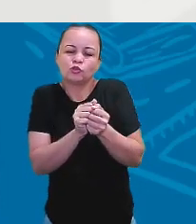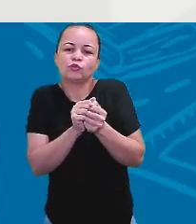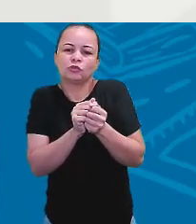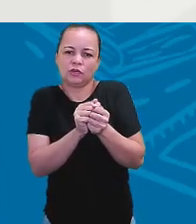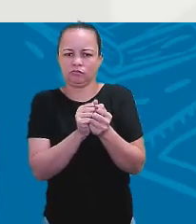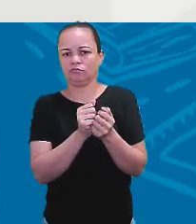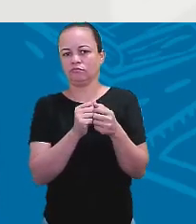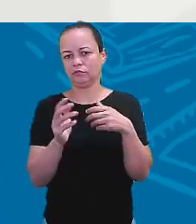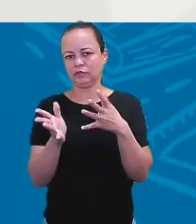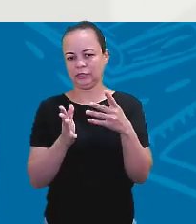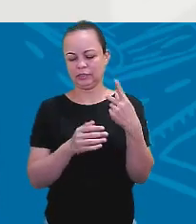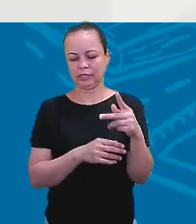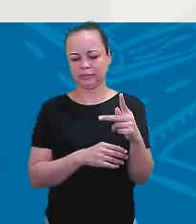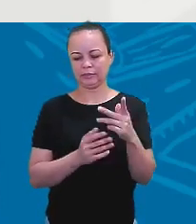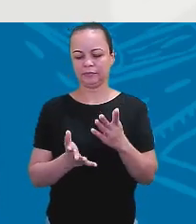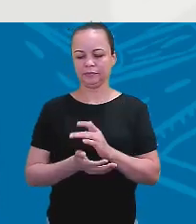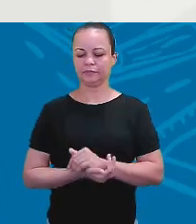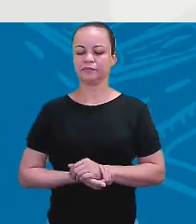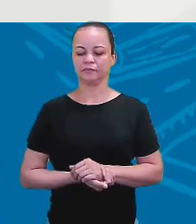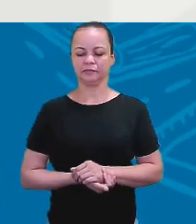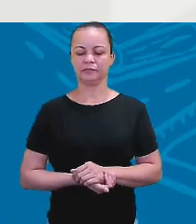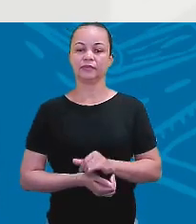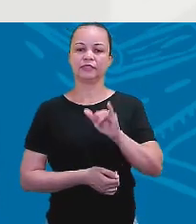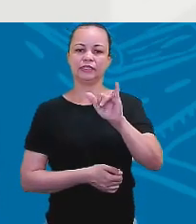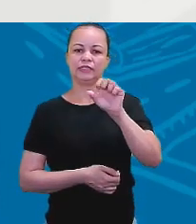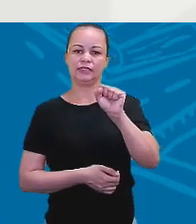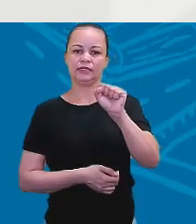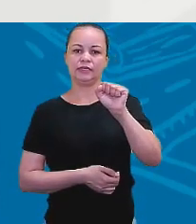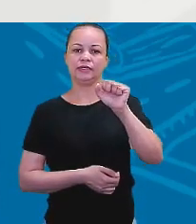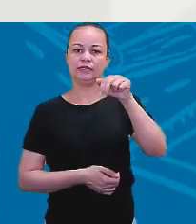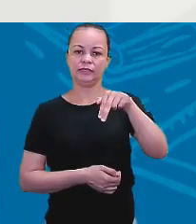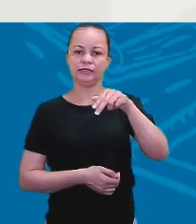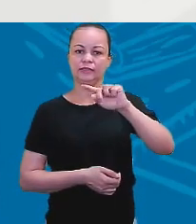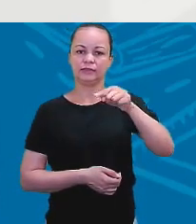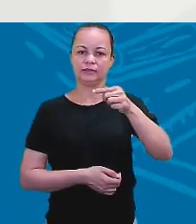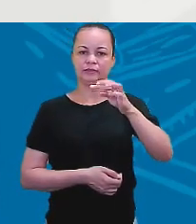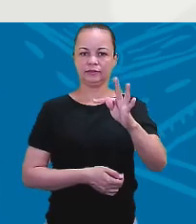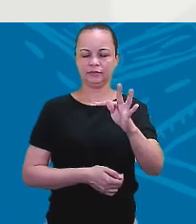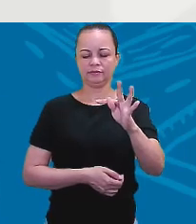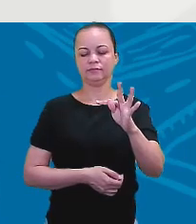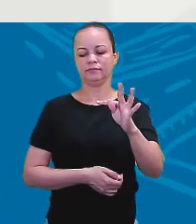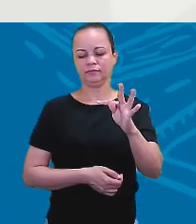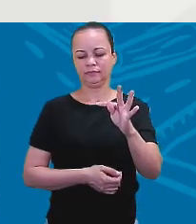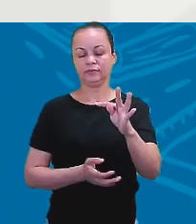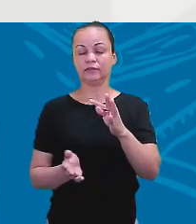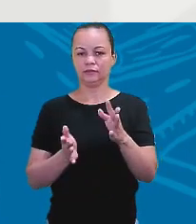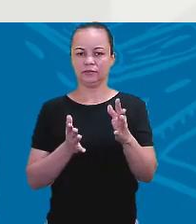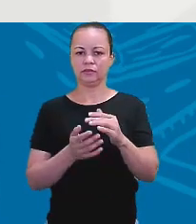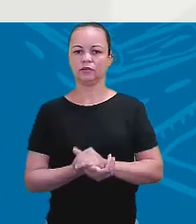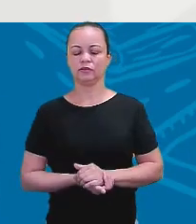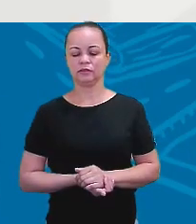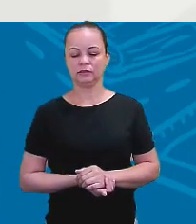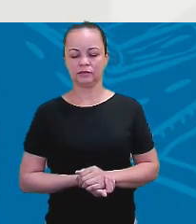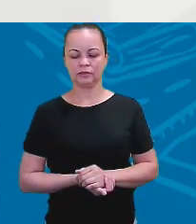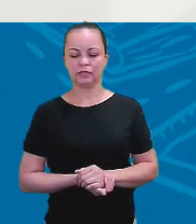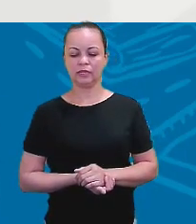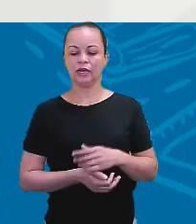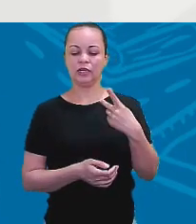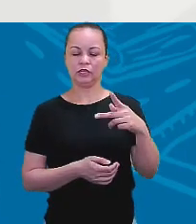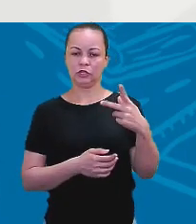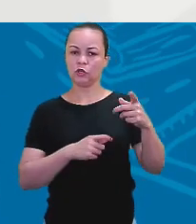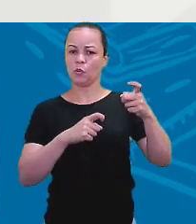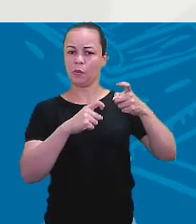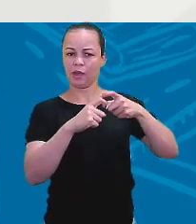é a forma contraída de is not? Is not. Por isso que, is not she? E olha o trígnio da voz. You are a doctor.